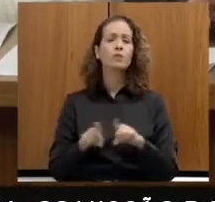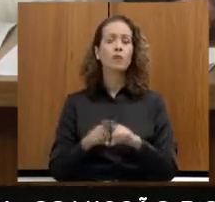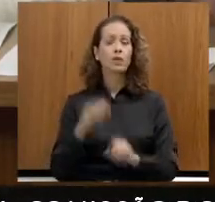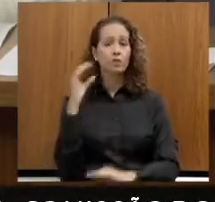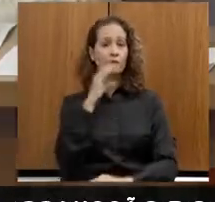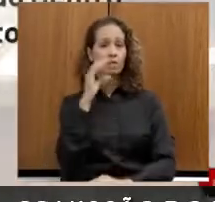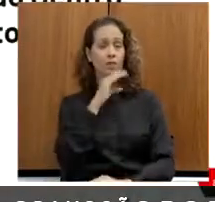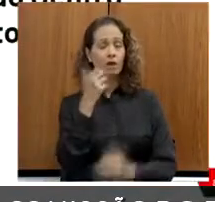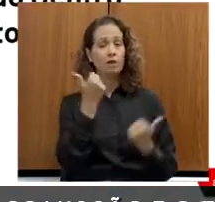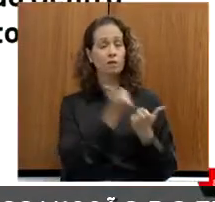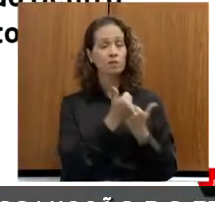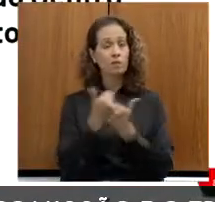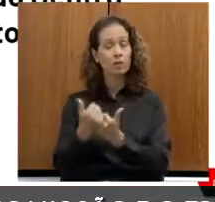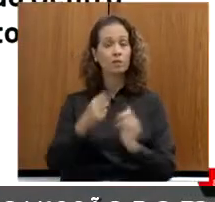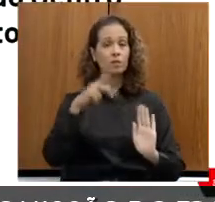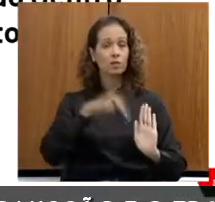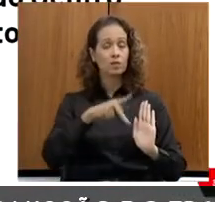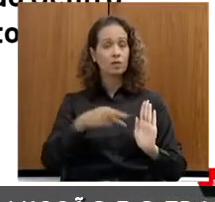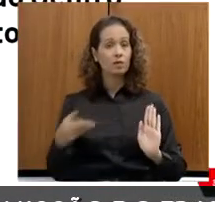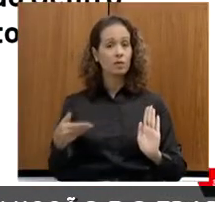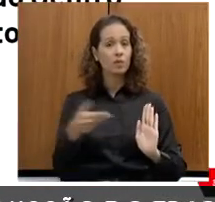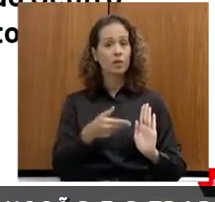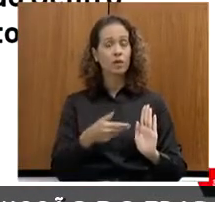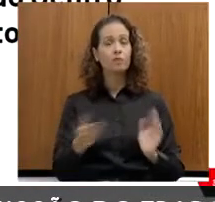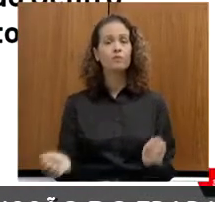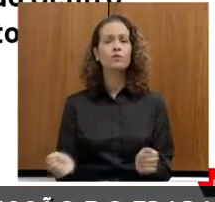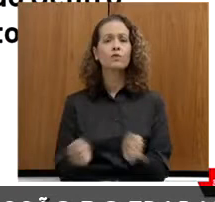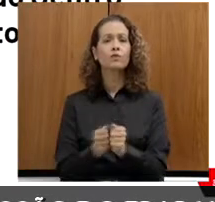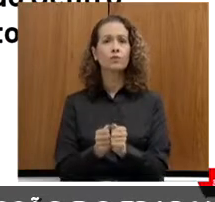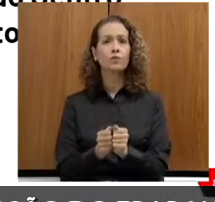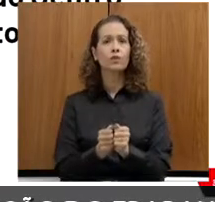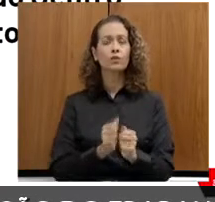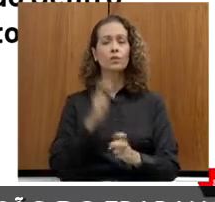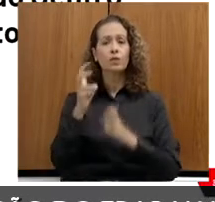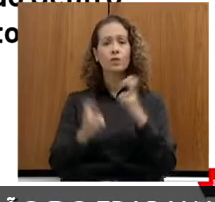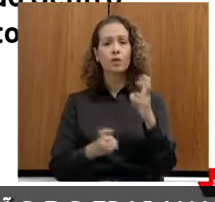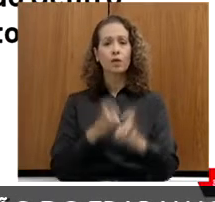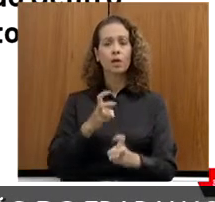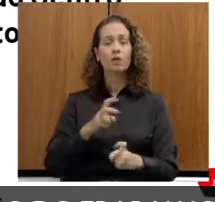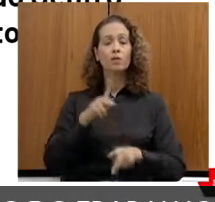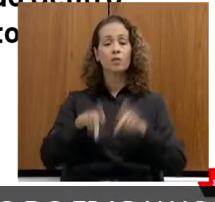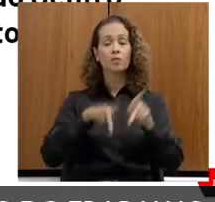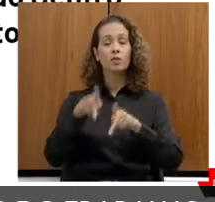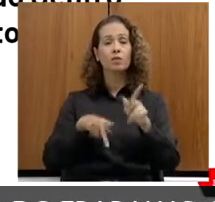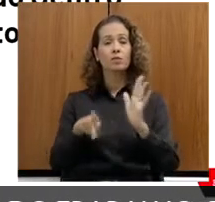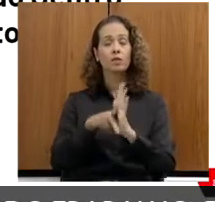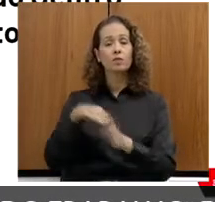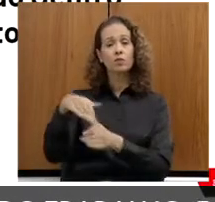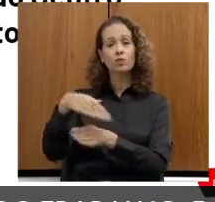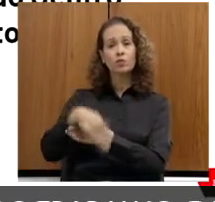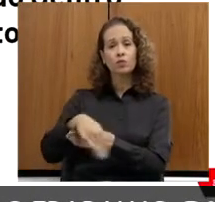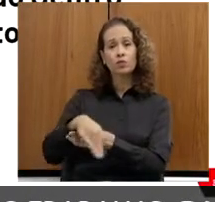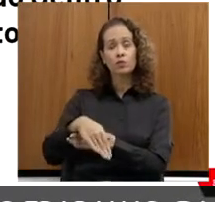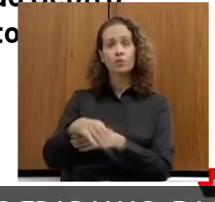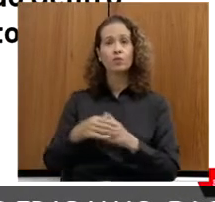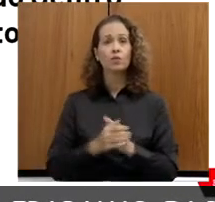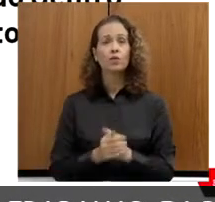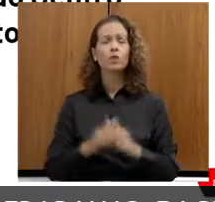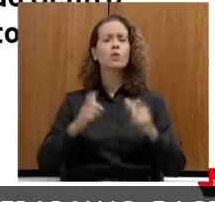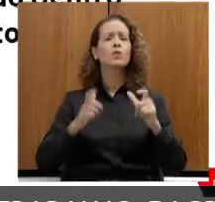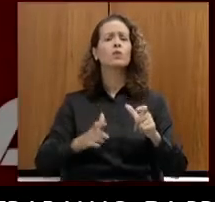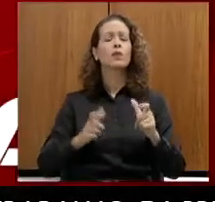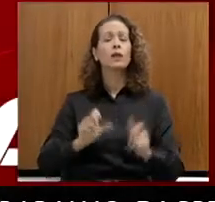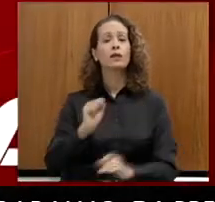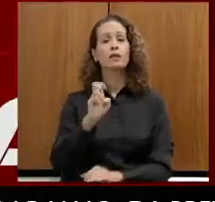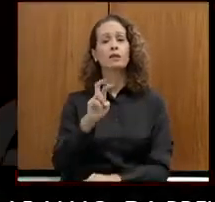nós apoiamos esse projeto, que é com a parceria com a Pastoral da População de Rua, que ele foi na Serraria Sousa Pinto,